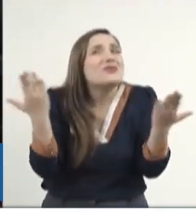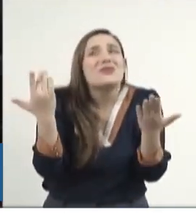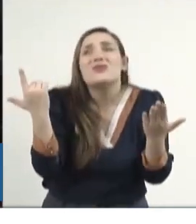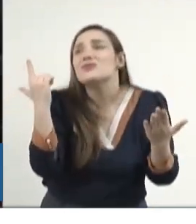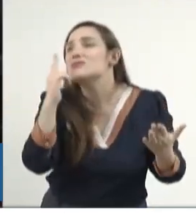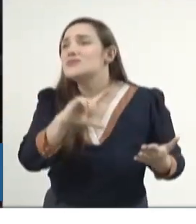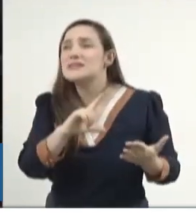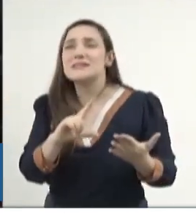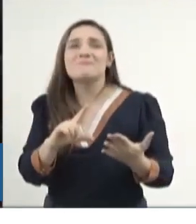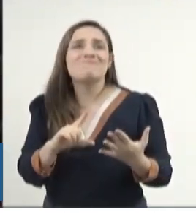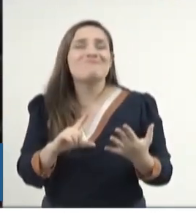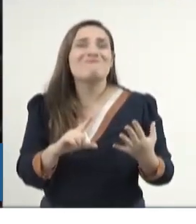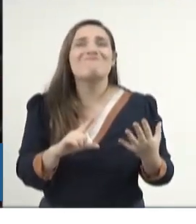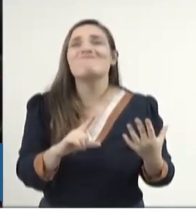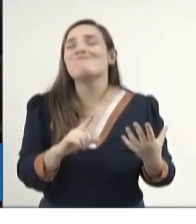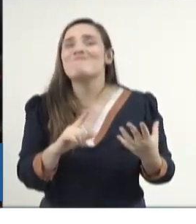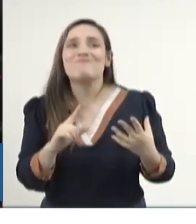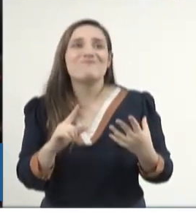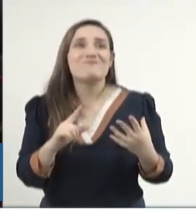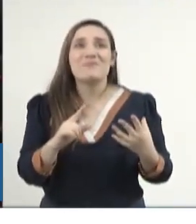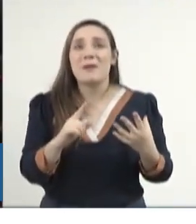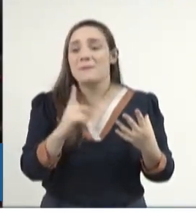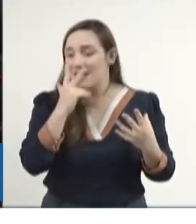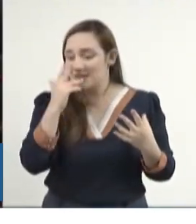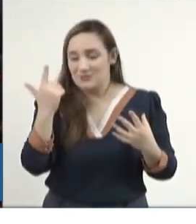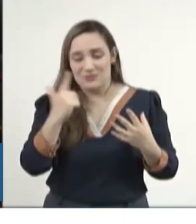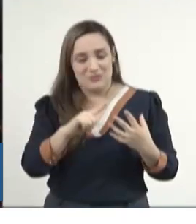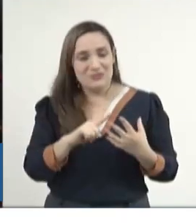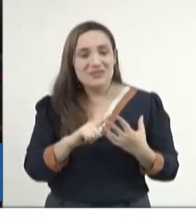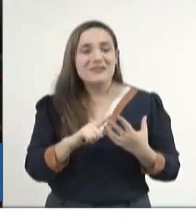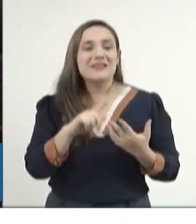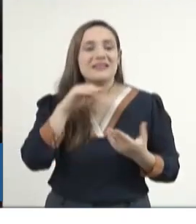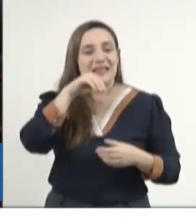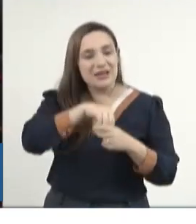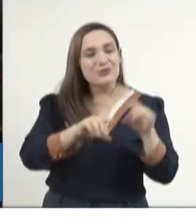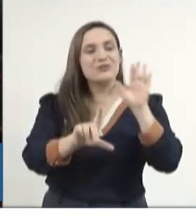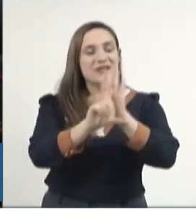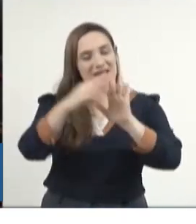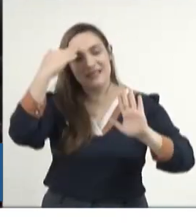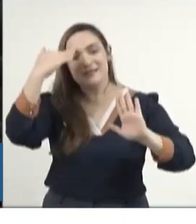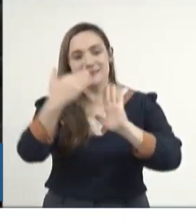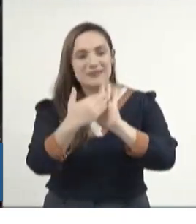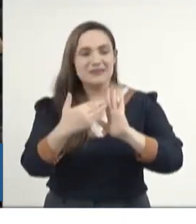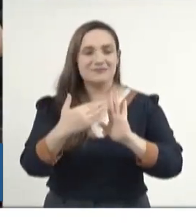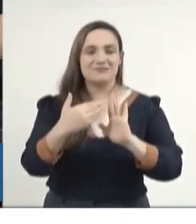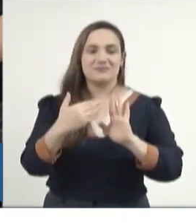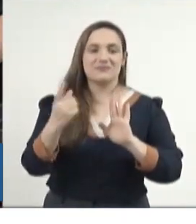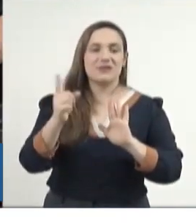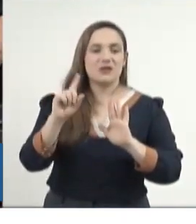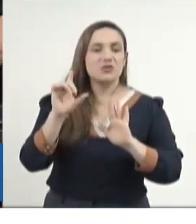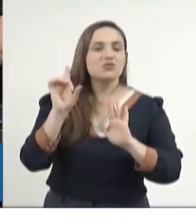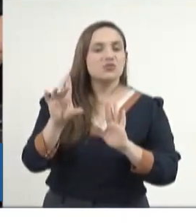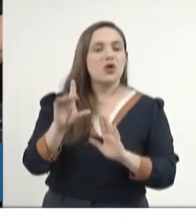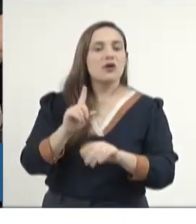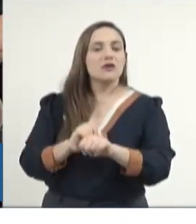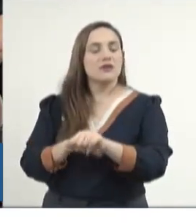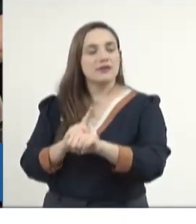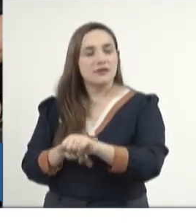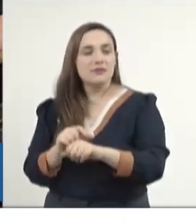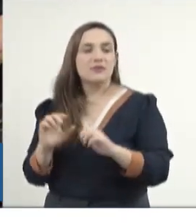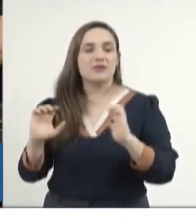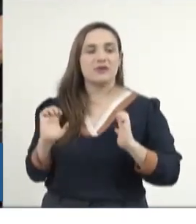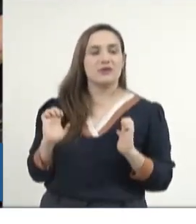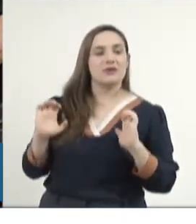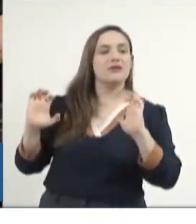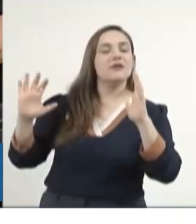vontade de a gente existir legalmente, e não só nos momentos pré